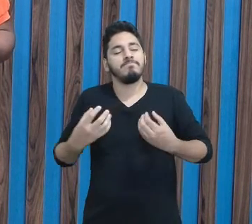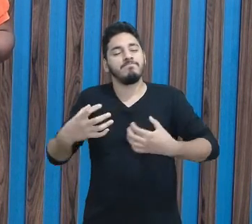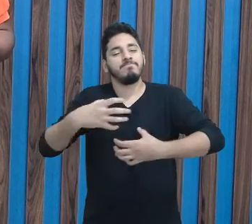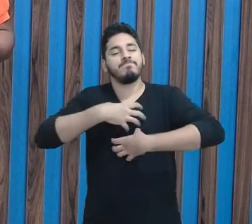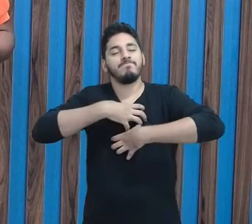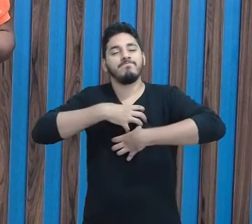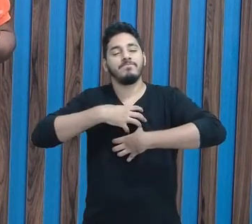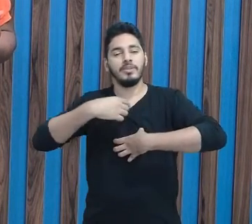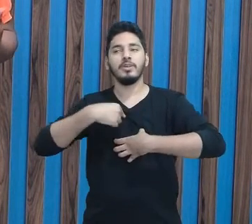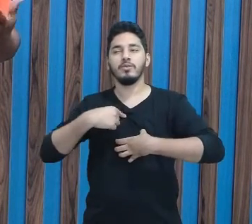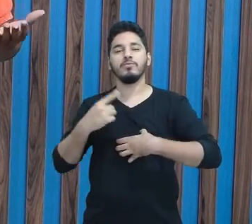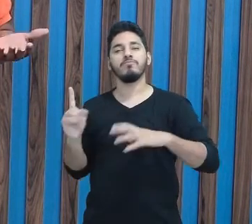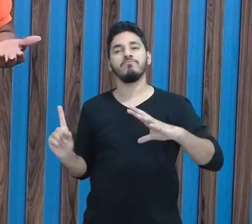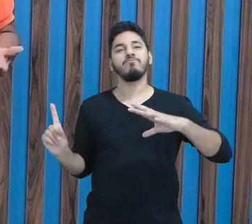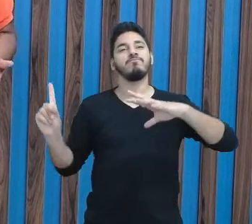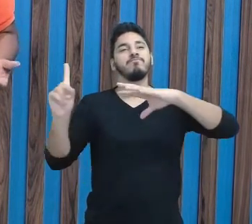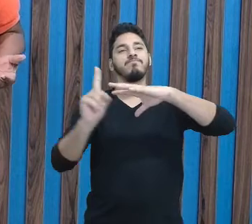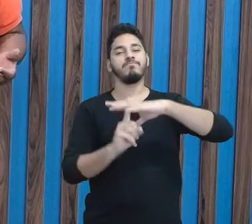pertence àquele ambiente.